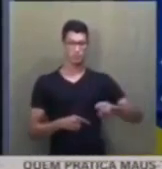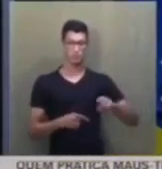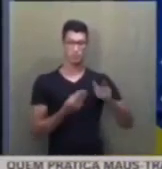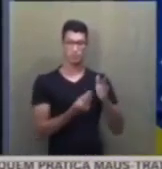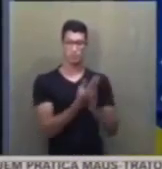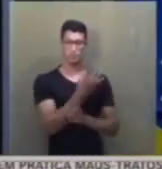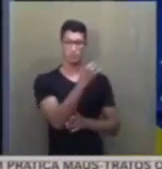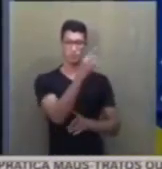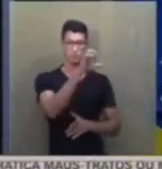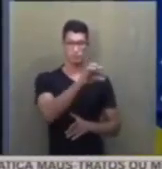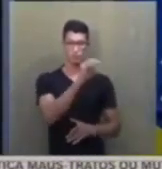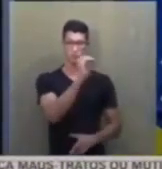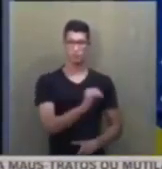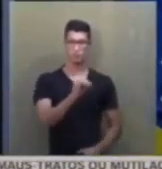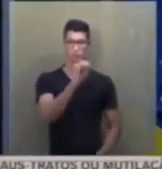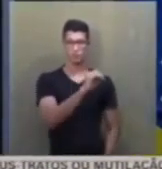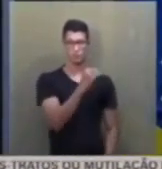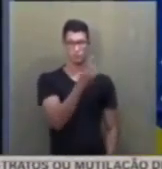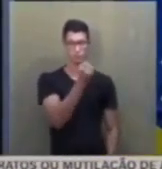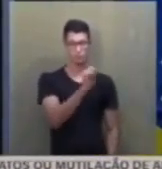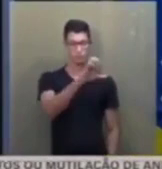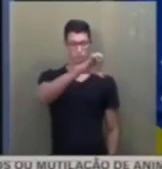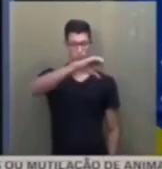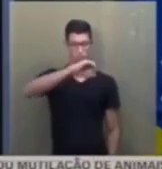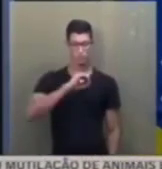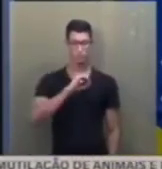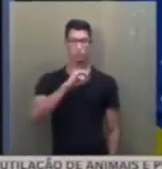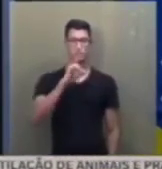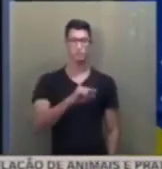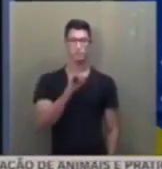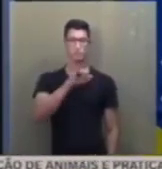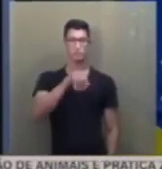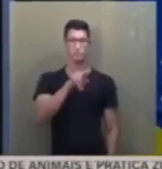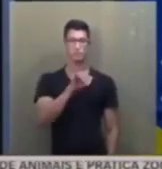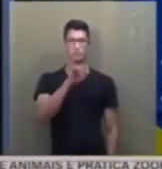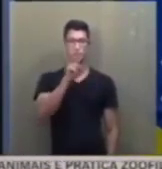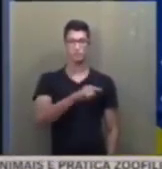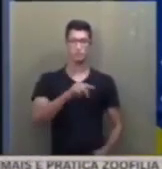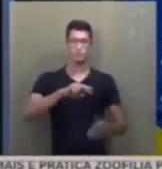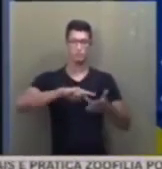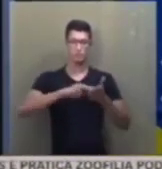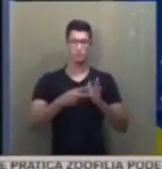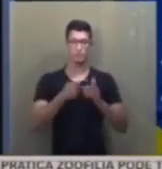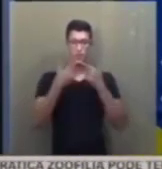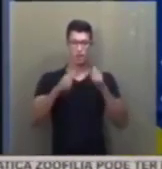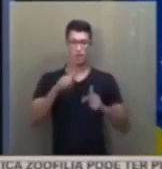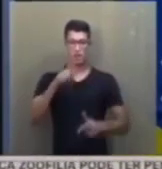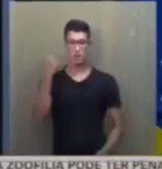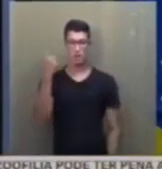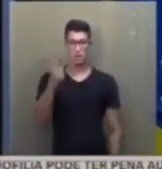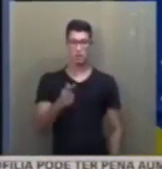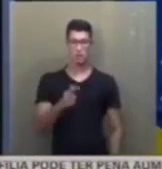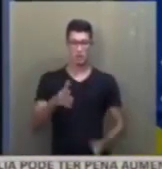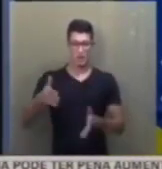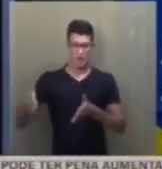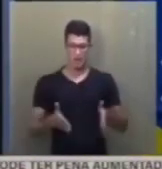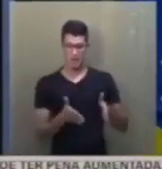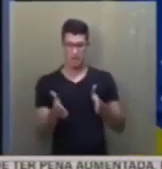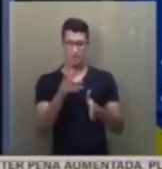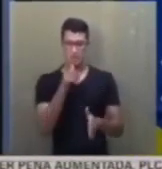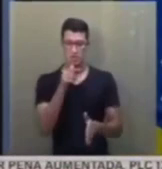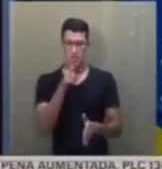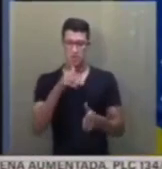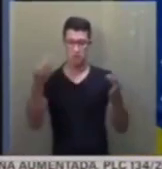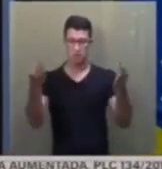fundada em 19 de outubro de 1890. Ijuí significa, na língua guarani, rio das águas